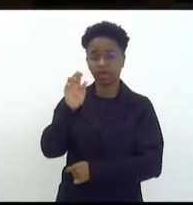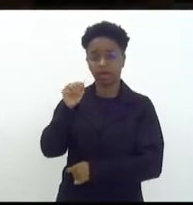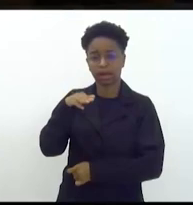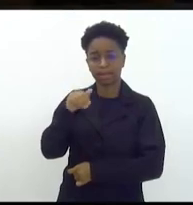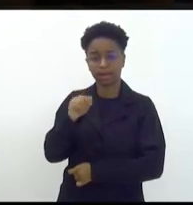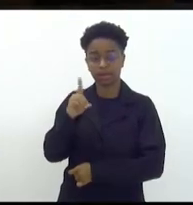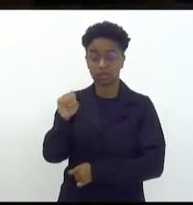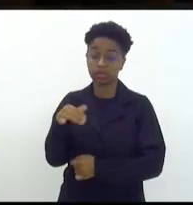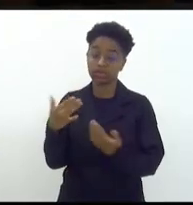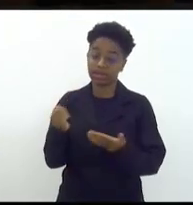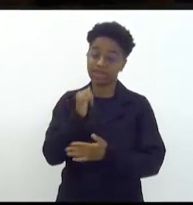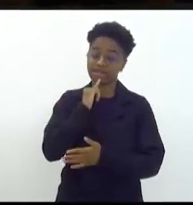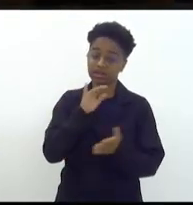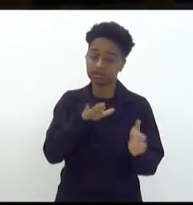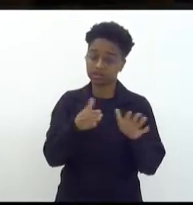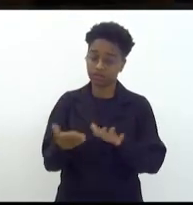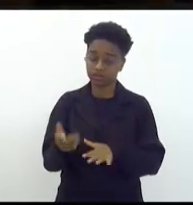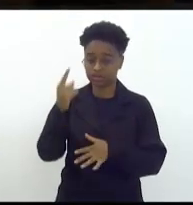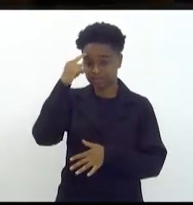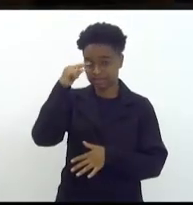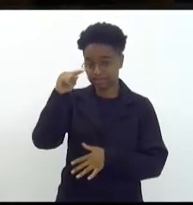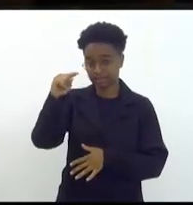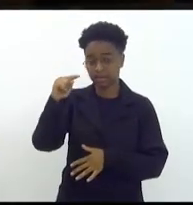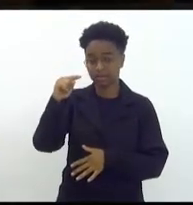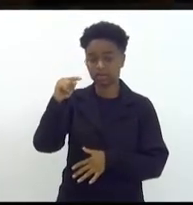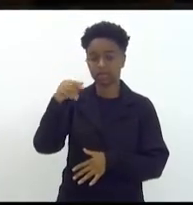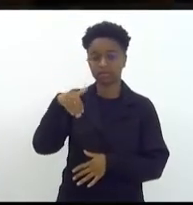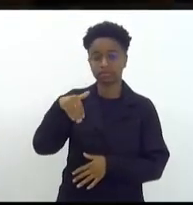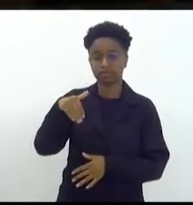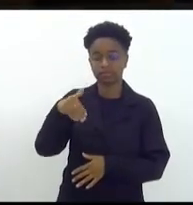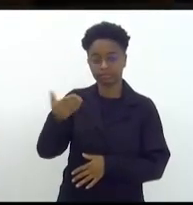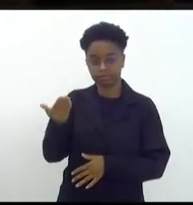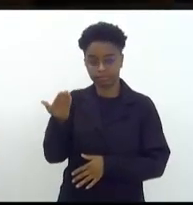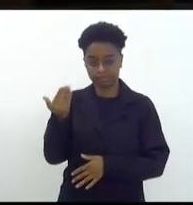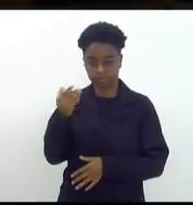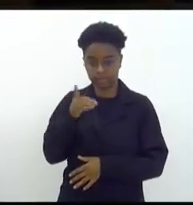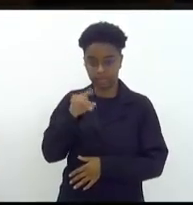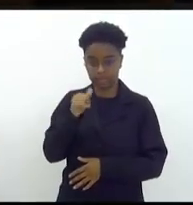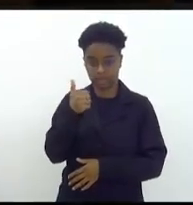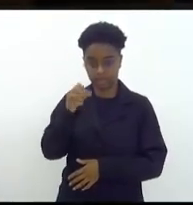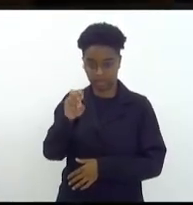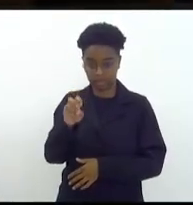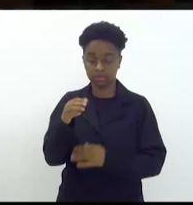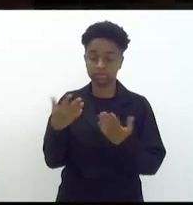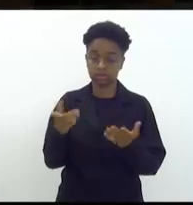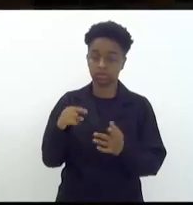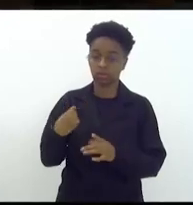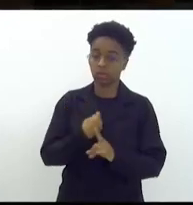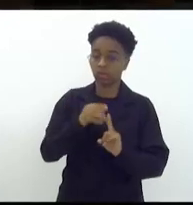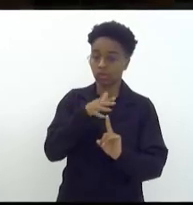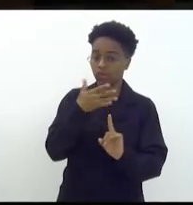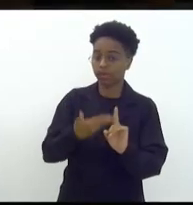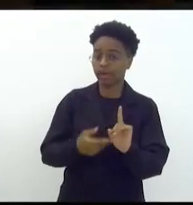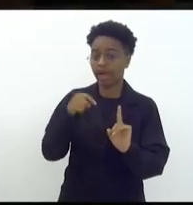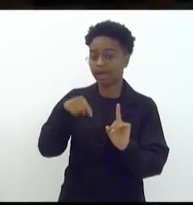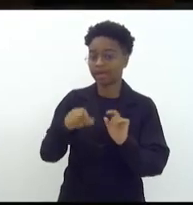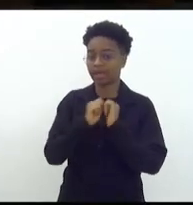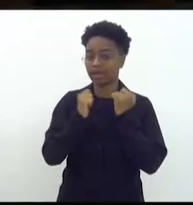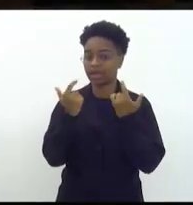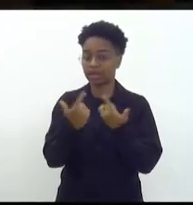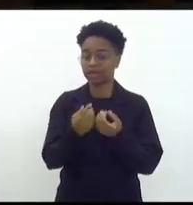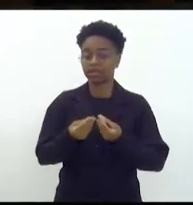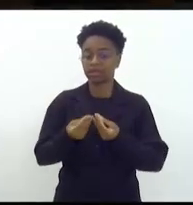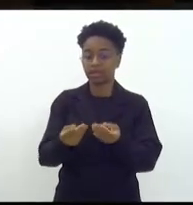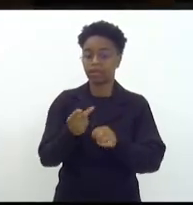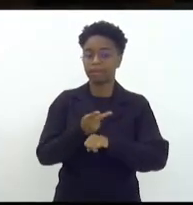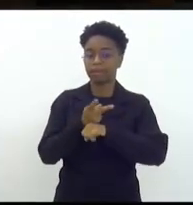infelizmente nos deixou essa semana no dia 15 e nós a homenageamos aqui na assembleia legislativa com o prêmio